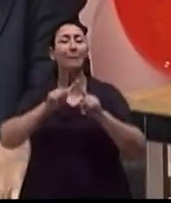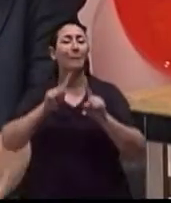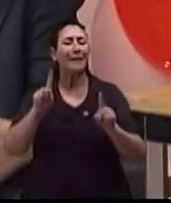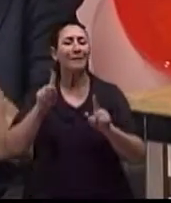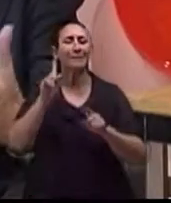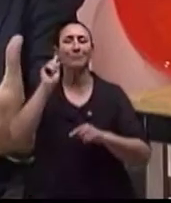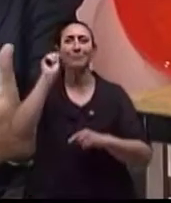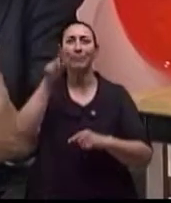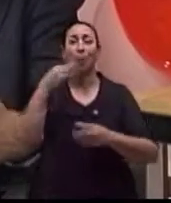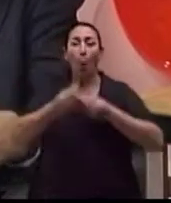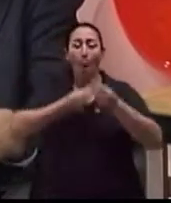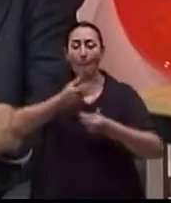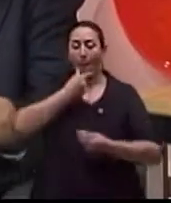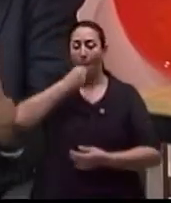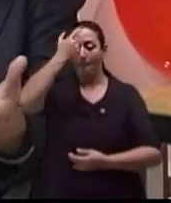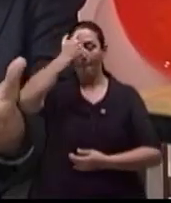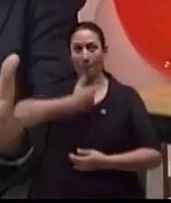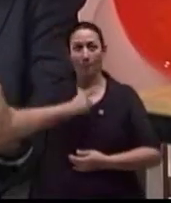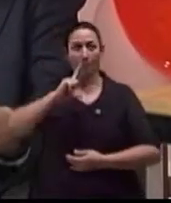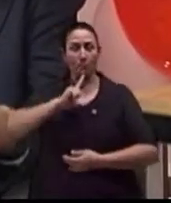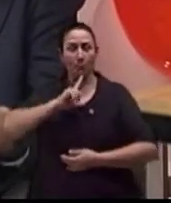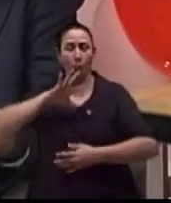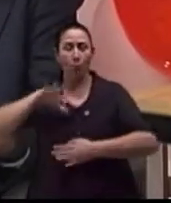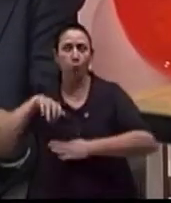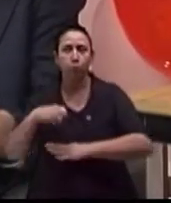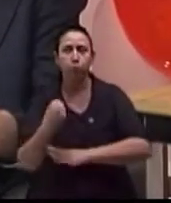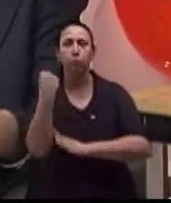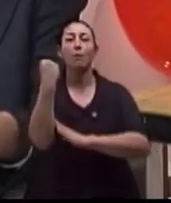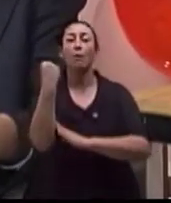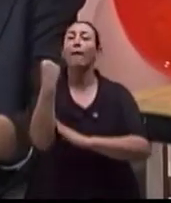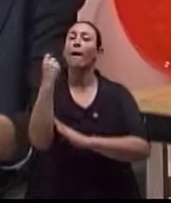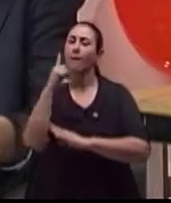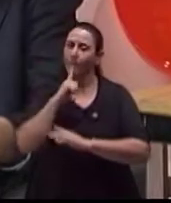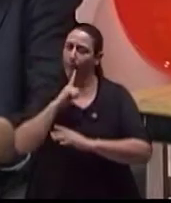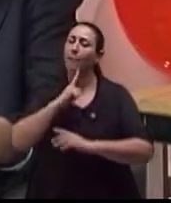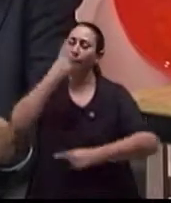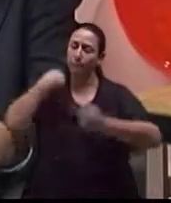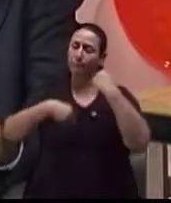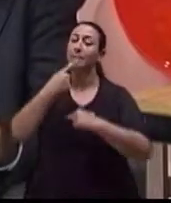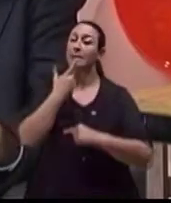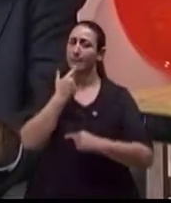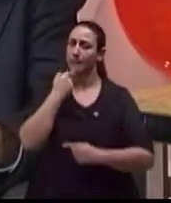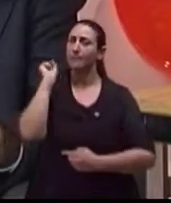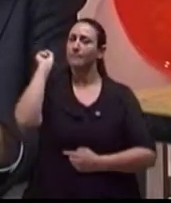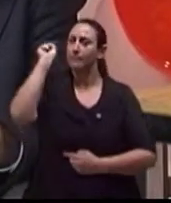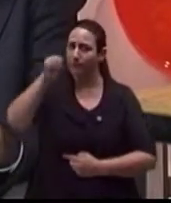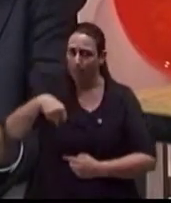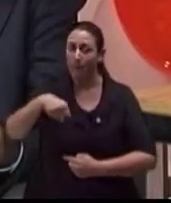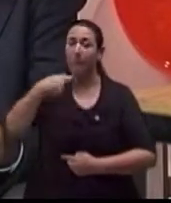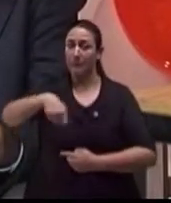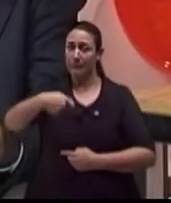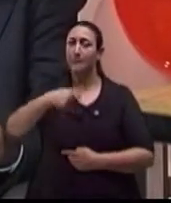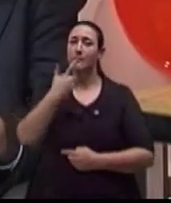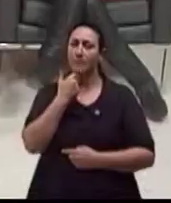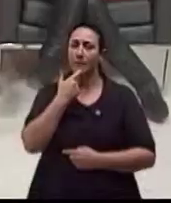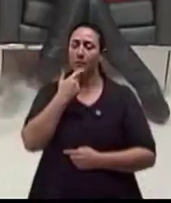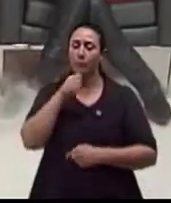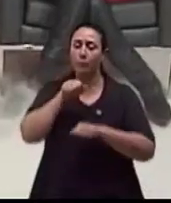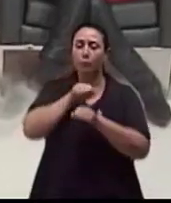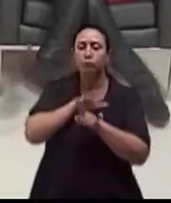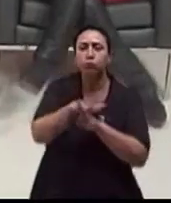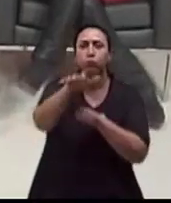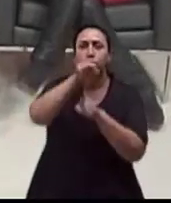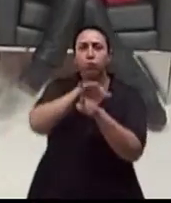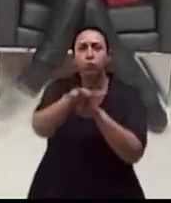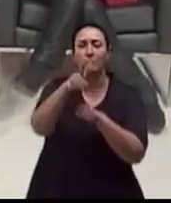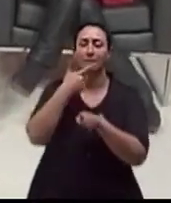complexo, então ele envolve tanto a parte de sangue, irrigação sanguínea, assim como também a parte